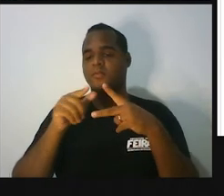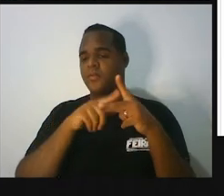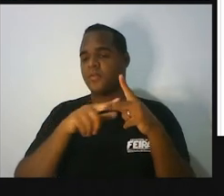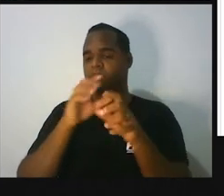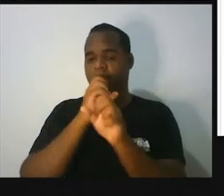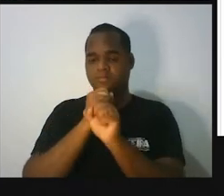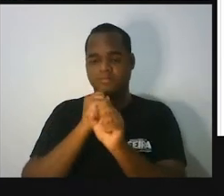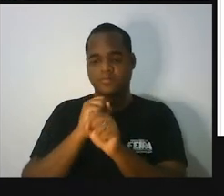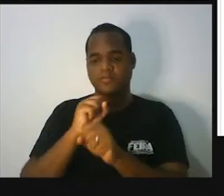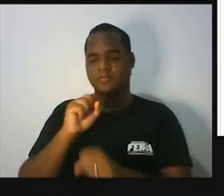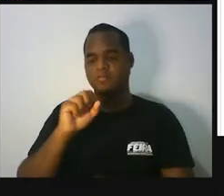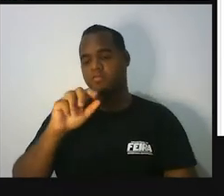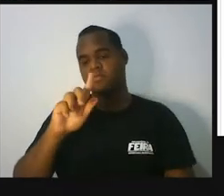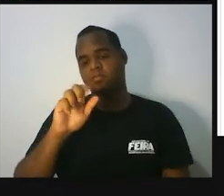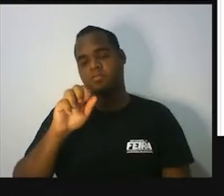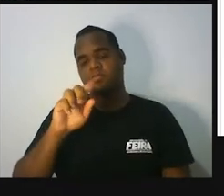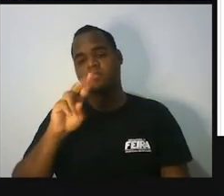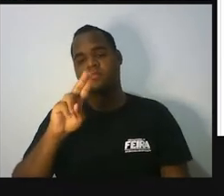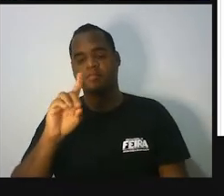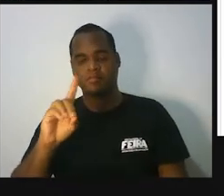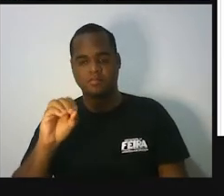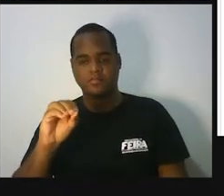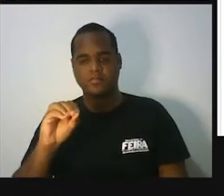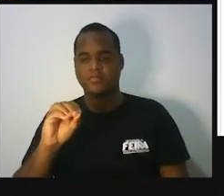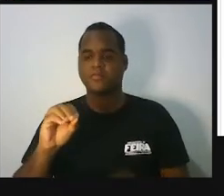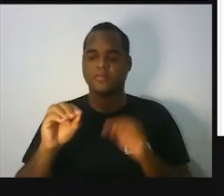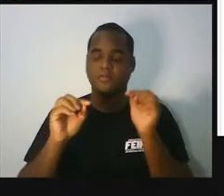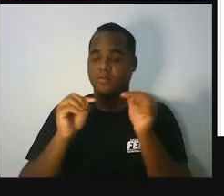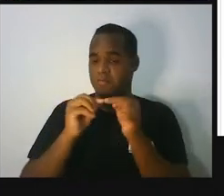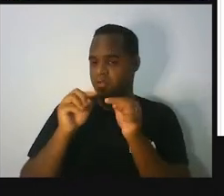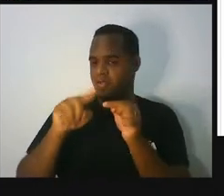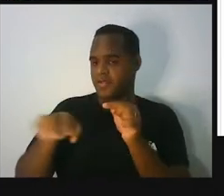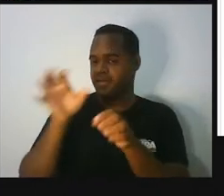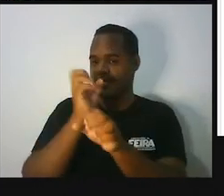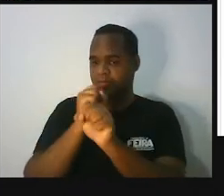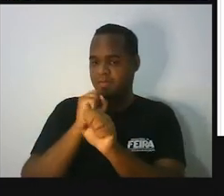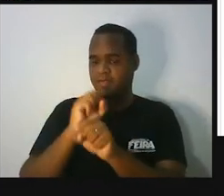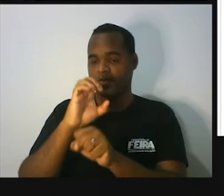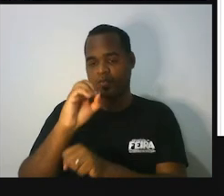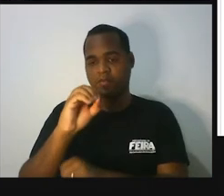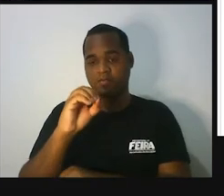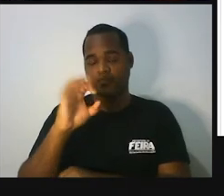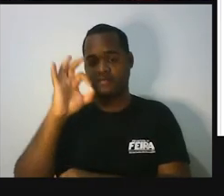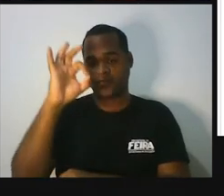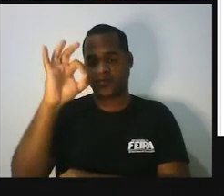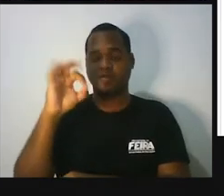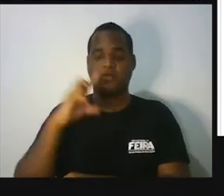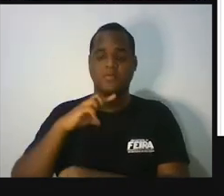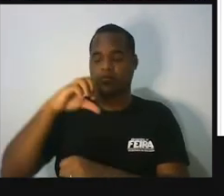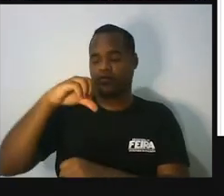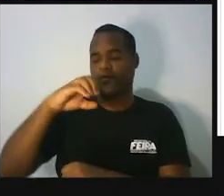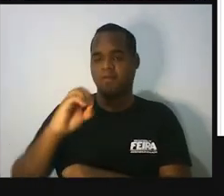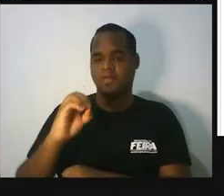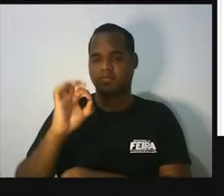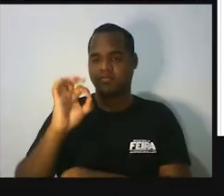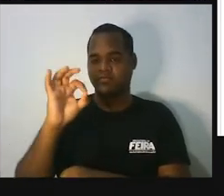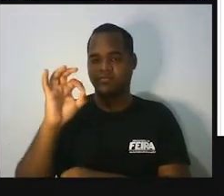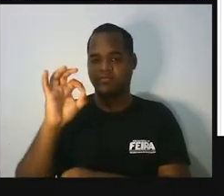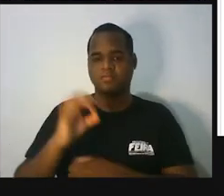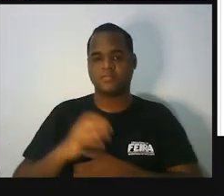O que é um ângulo agudo? É um ângulo que tem medida entre 0 graus e 90 graus.